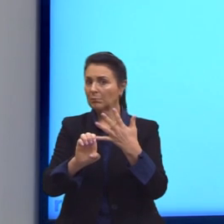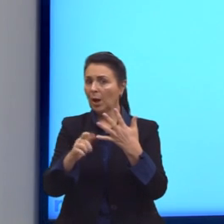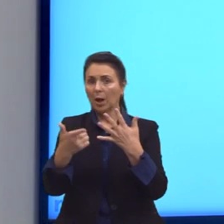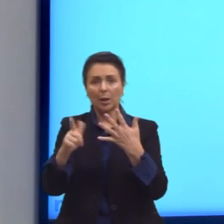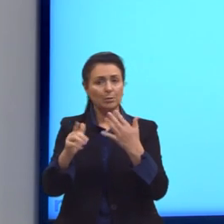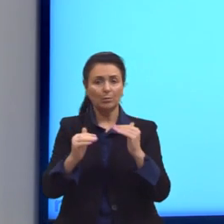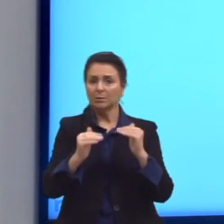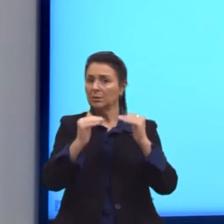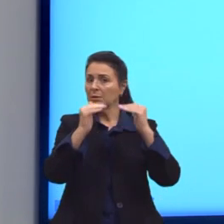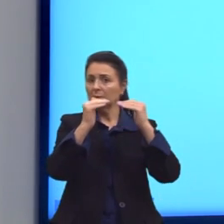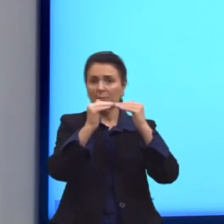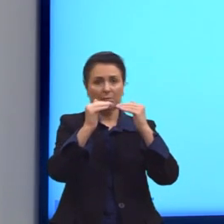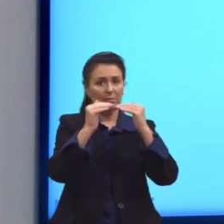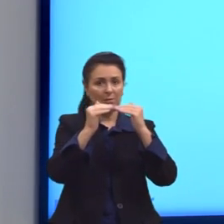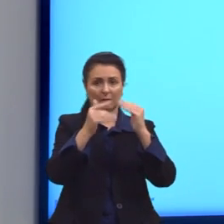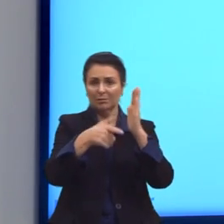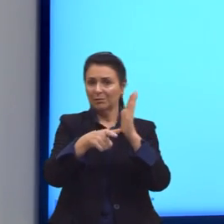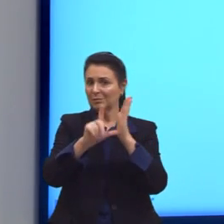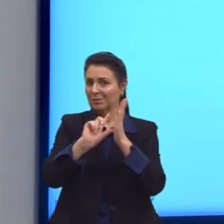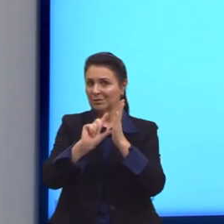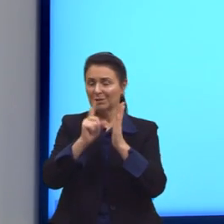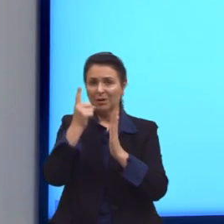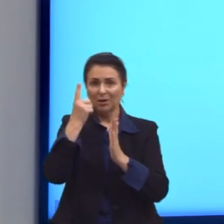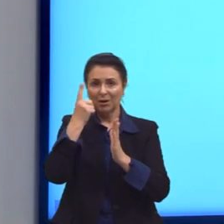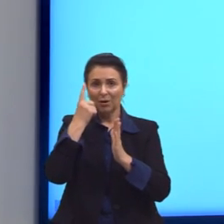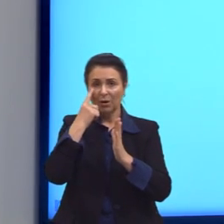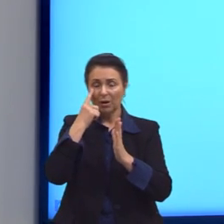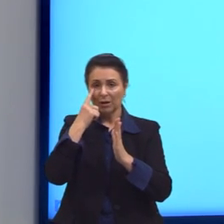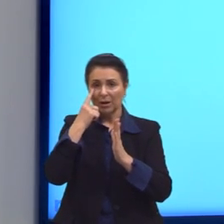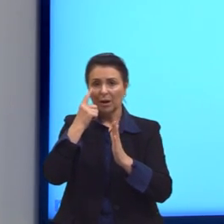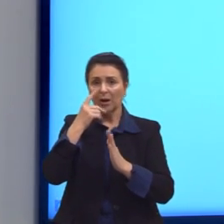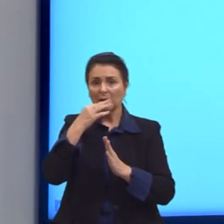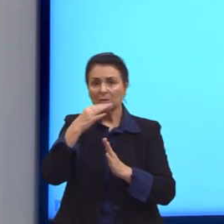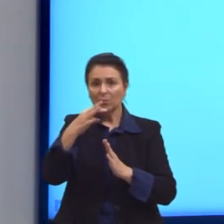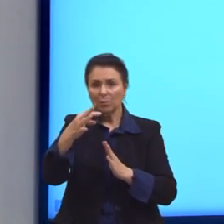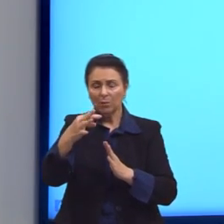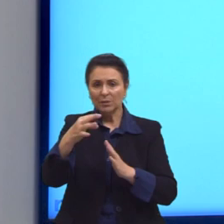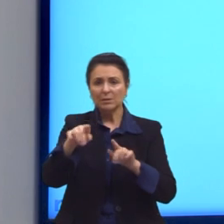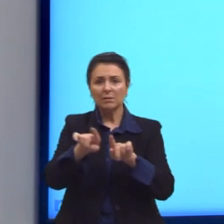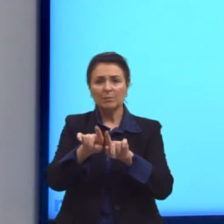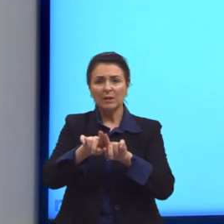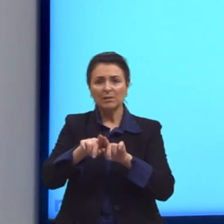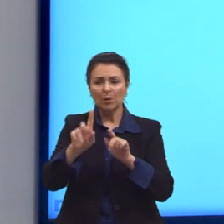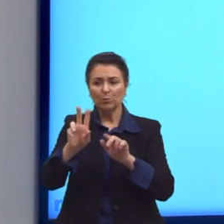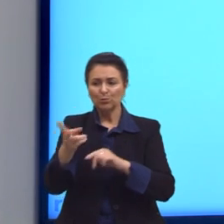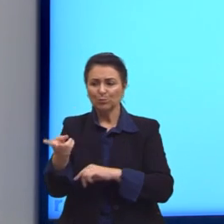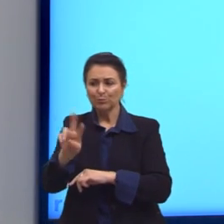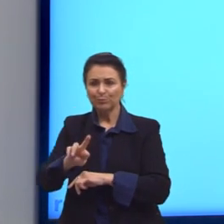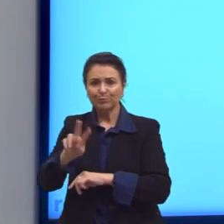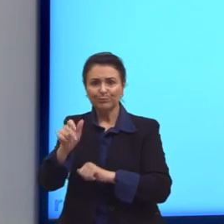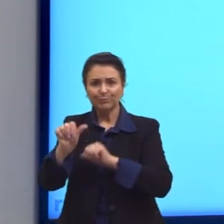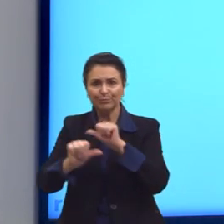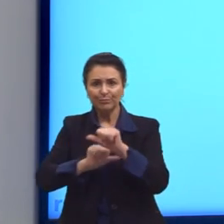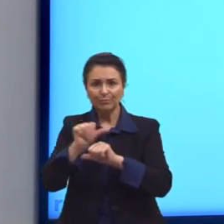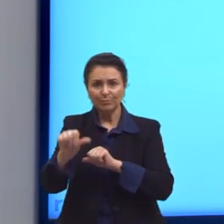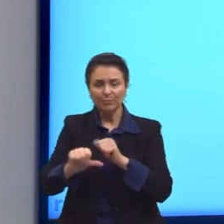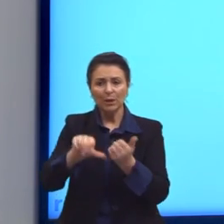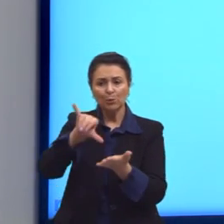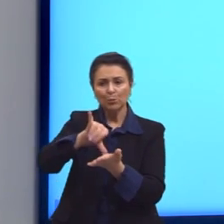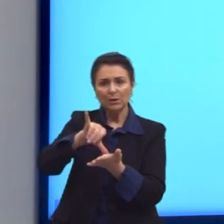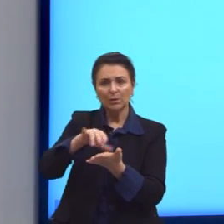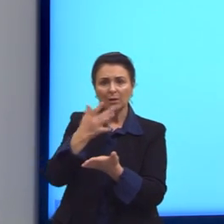tínhamos. Se nós observarmos aqui, as cores estão invertidas. Aqui nós tínhamos sempre o centro em branco,